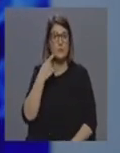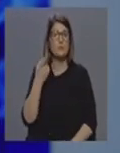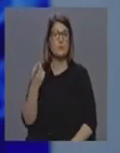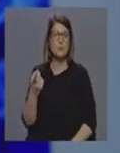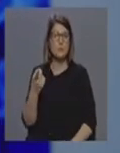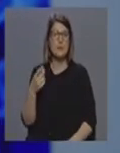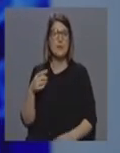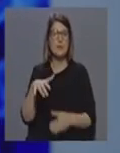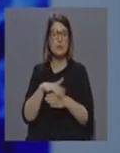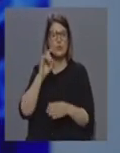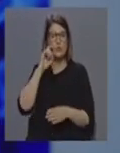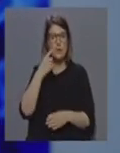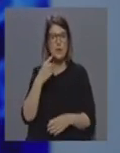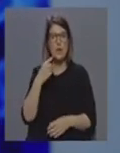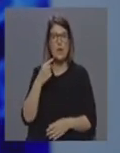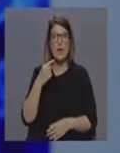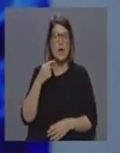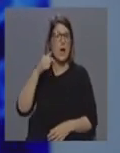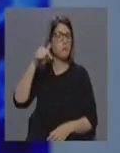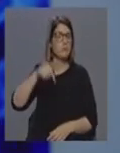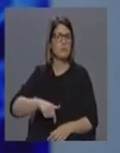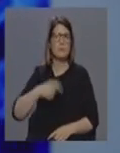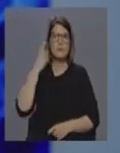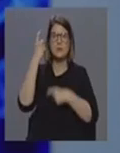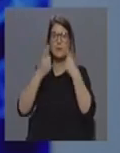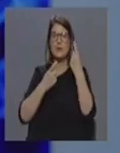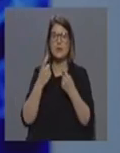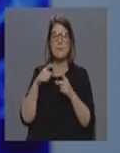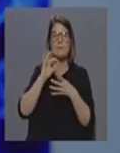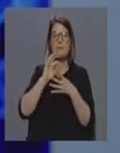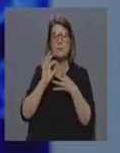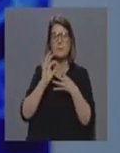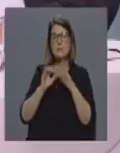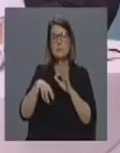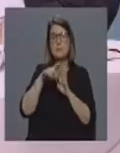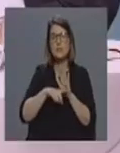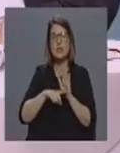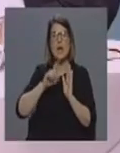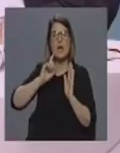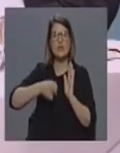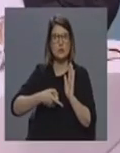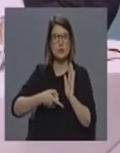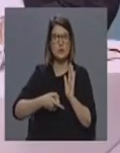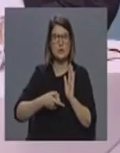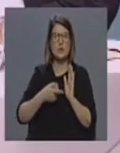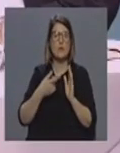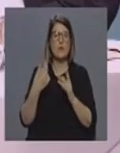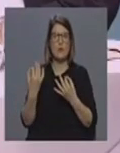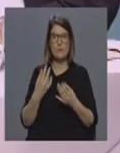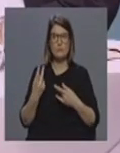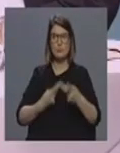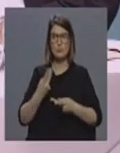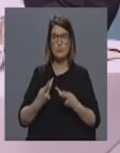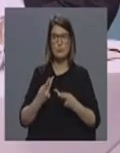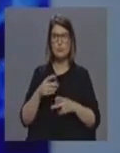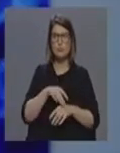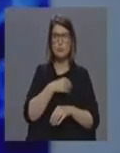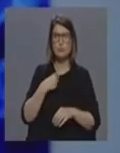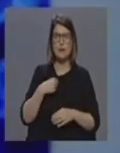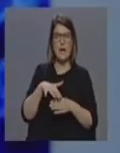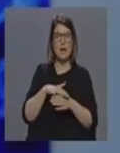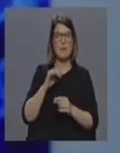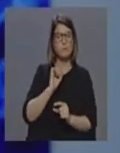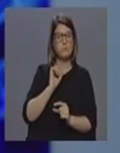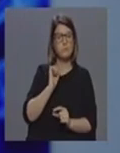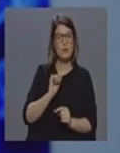Perante esse primeiro caso suspeito, nós ponderámos logo de seguida, entanto, quais é que eram as medidas a atuar. E tendo este rastreio epidemiológico feito, ou seja, o nível de